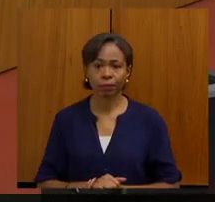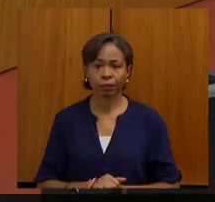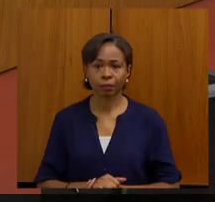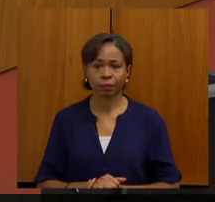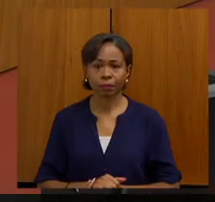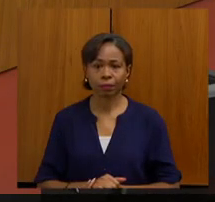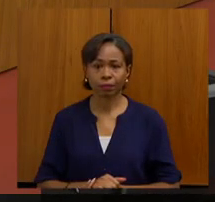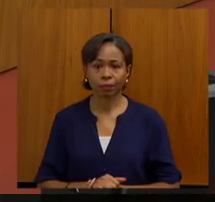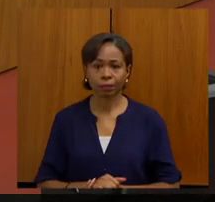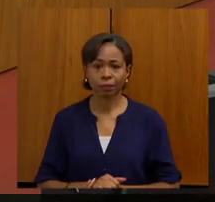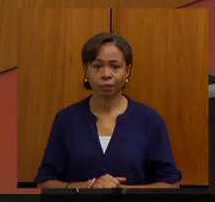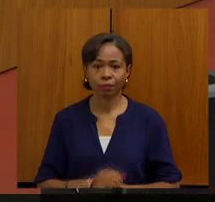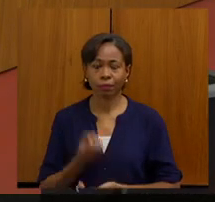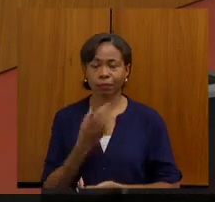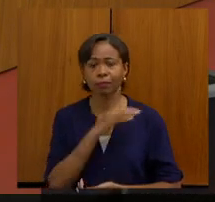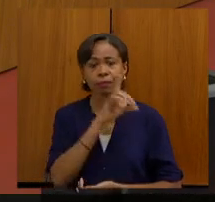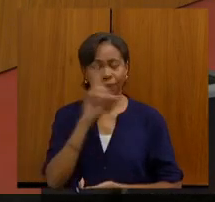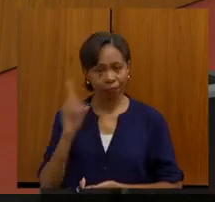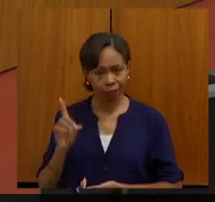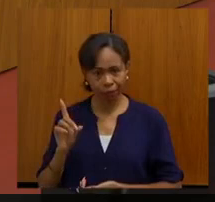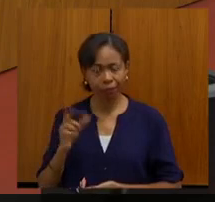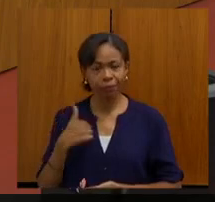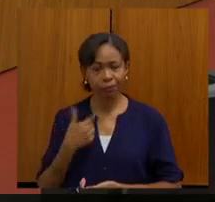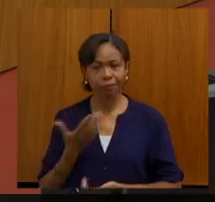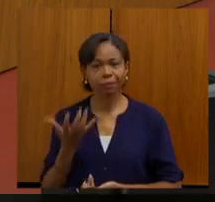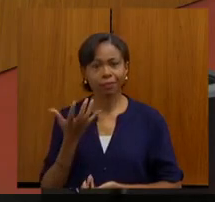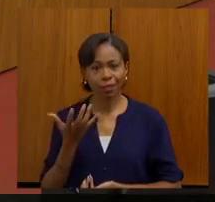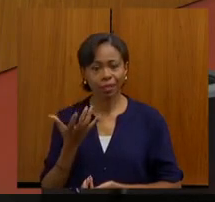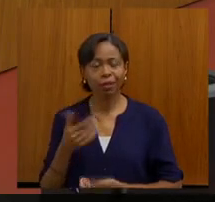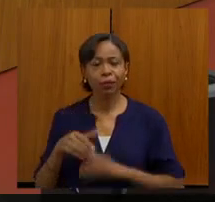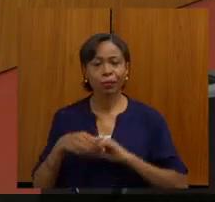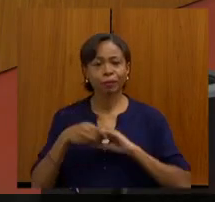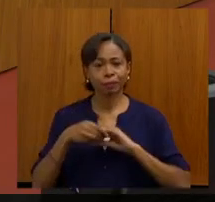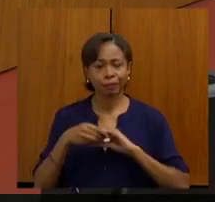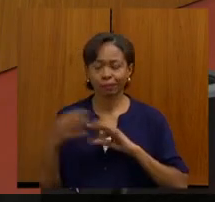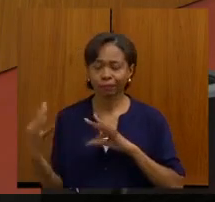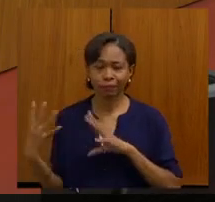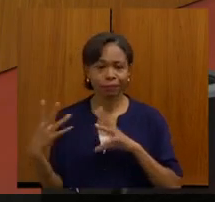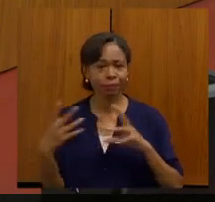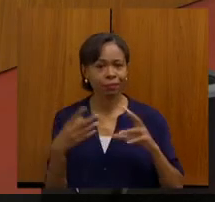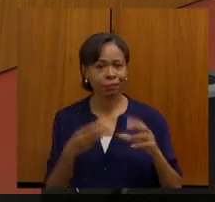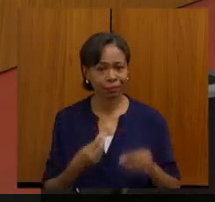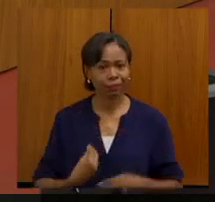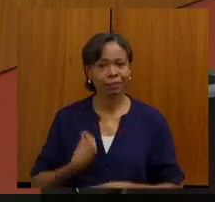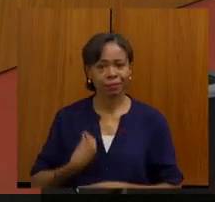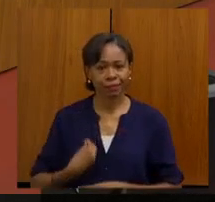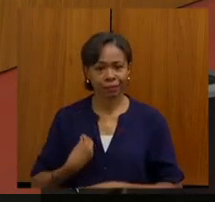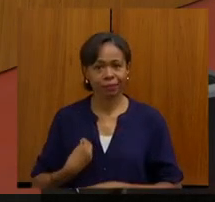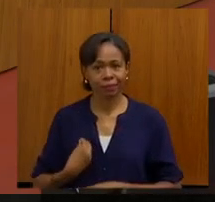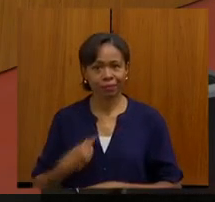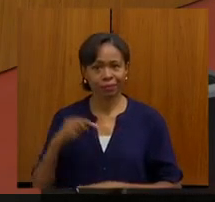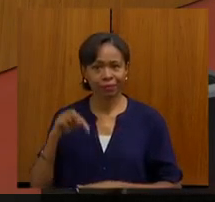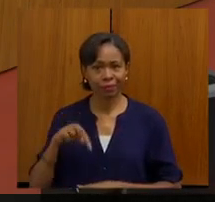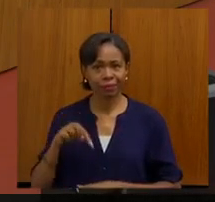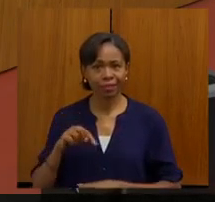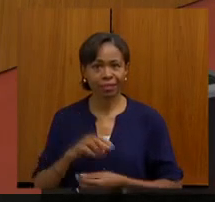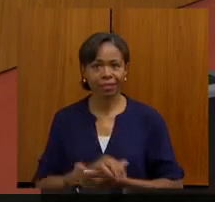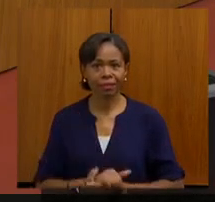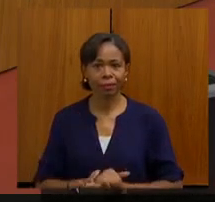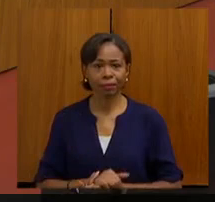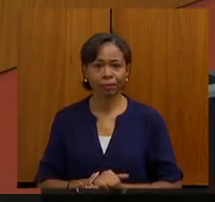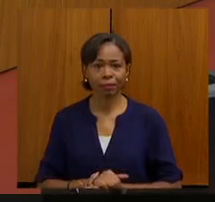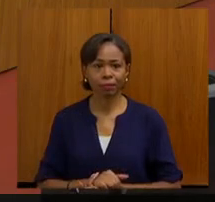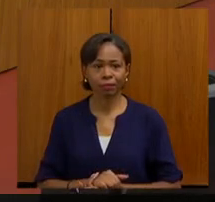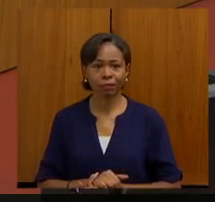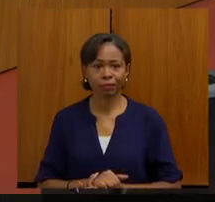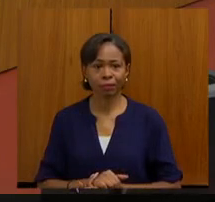Bom dia ainda. Eu gostaria de cumprimentar todos que estão presentes aqui, também os que estão nos acompanhando de forma